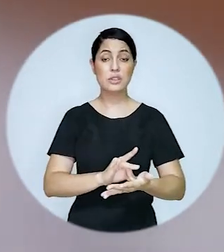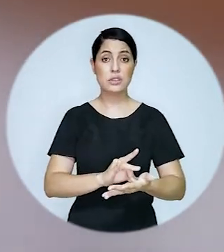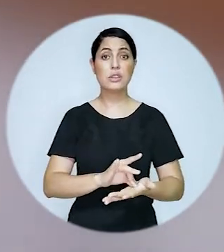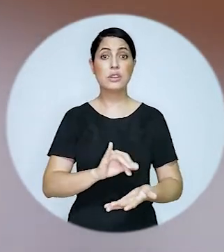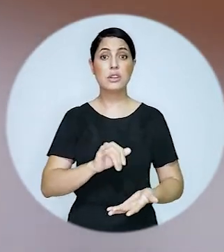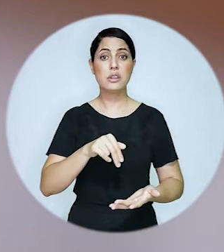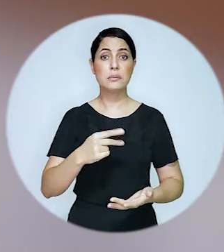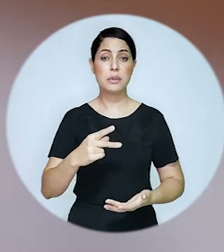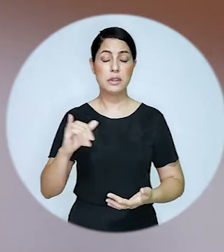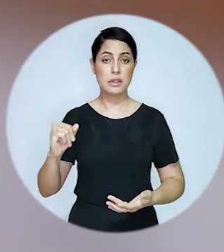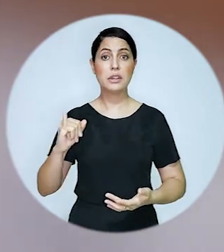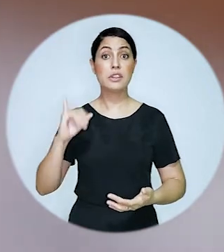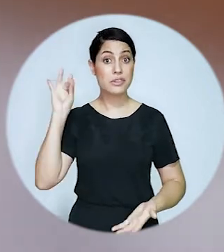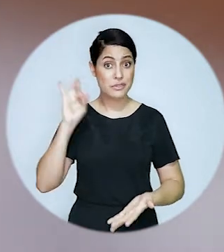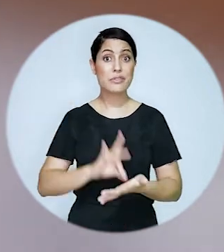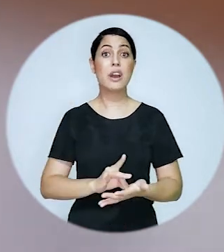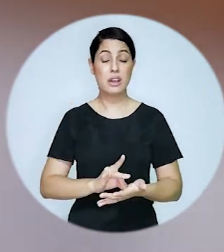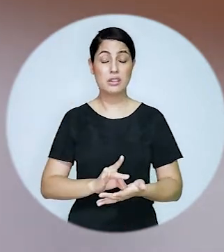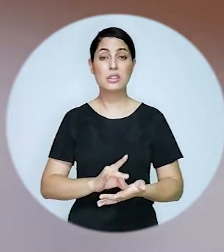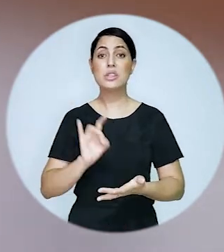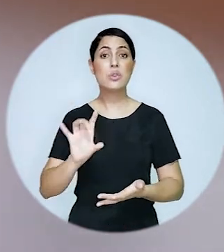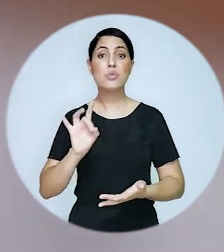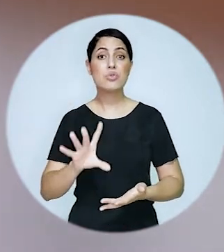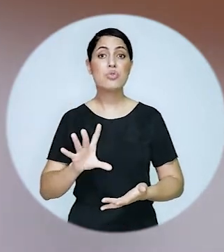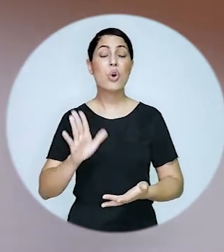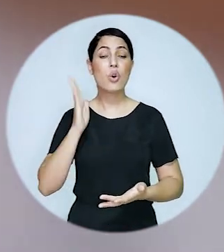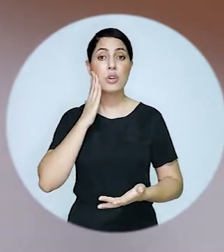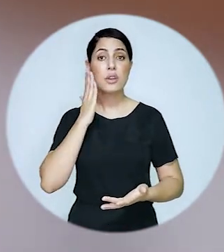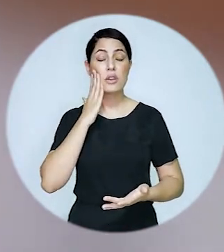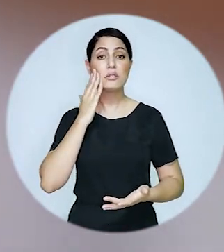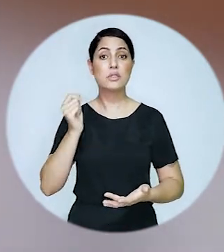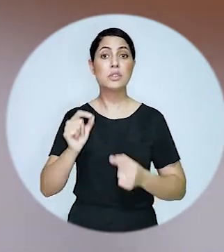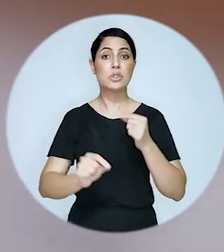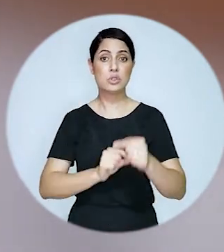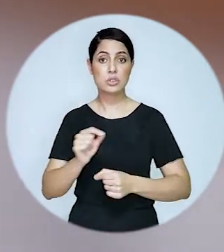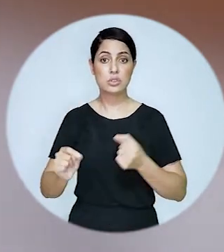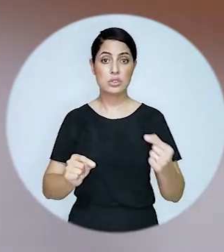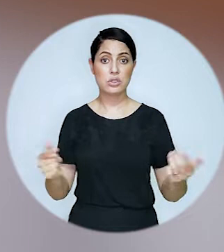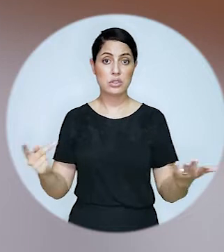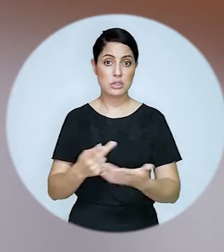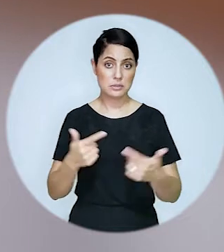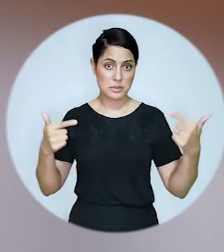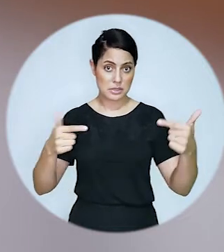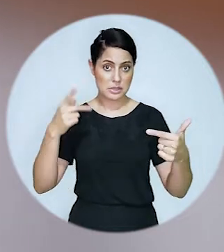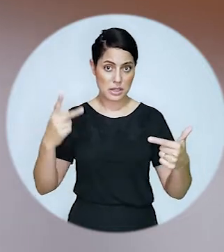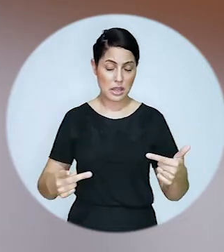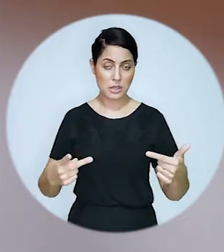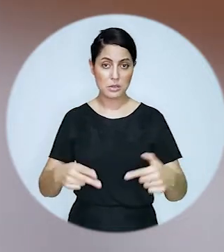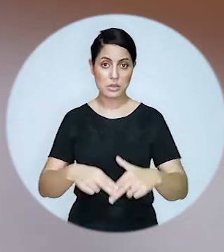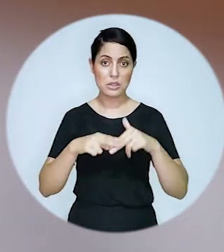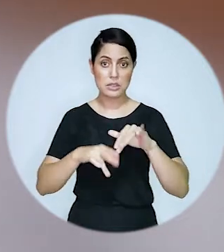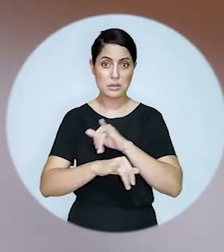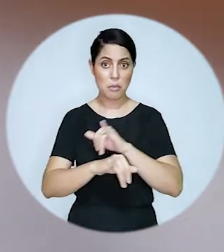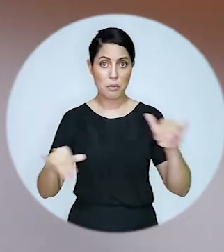expressa a anuência deste, inclusive e principalmente não apenas a anuência, mas ciência das possíveis consequências